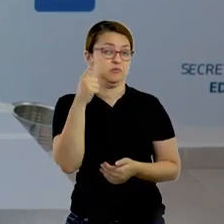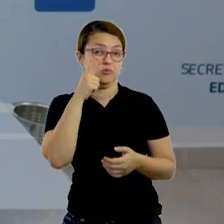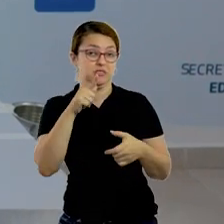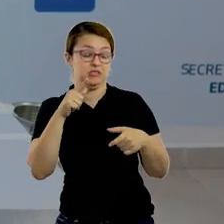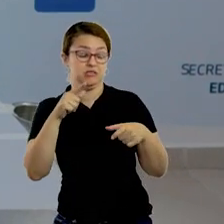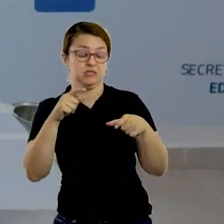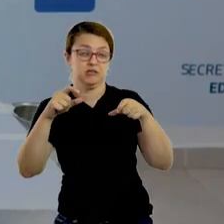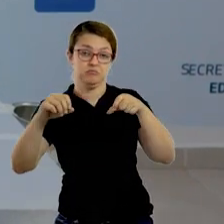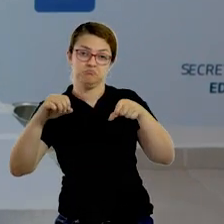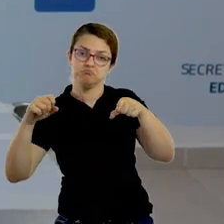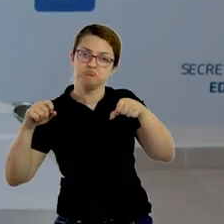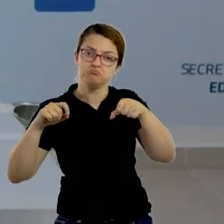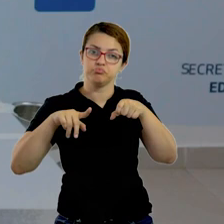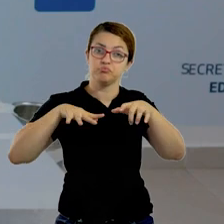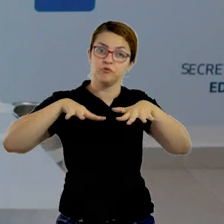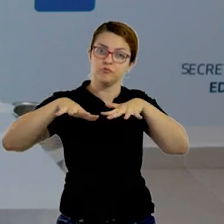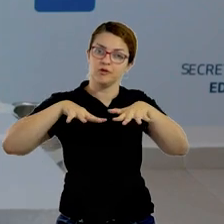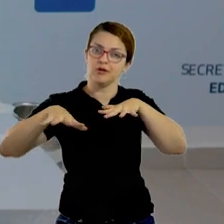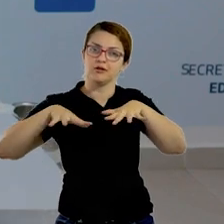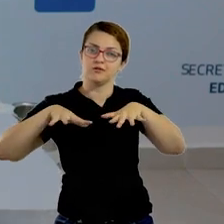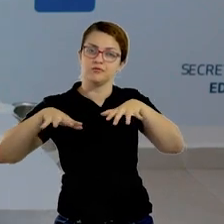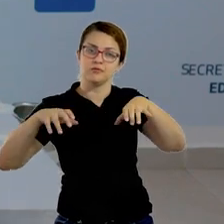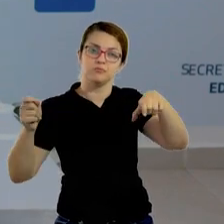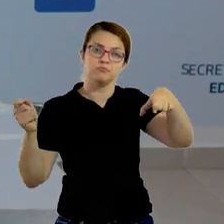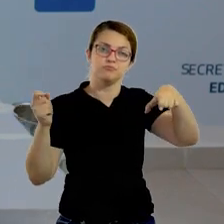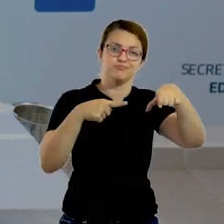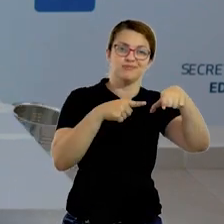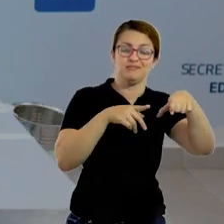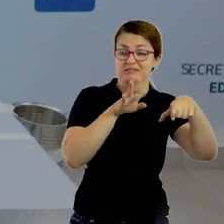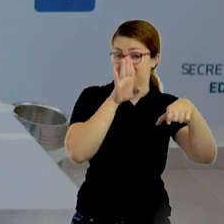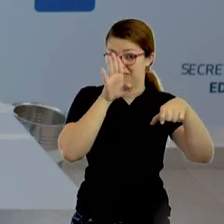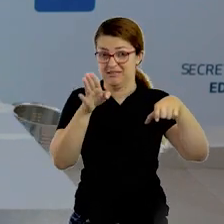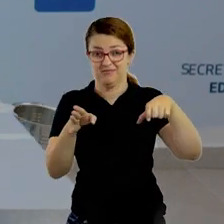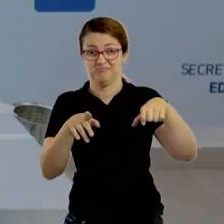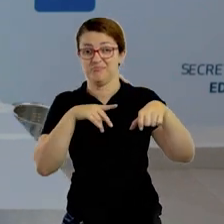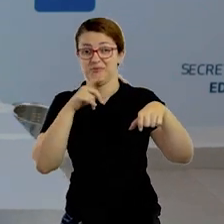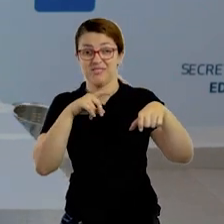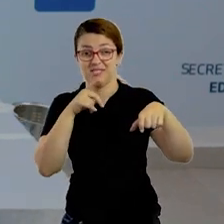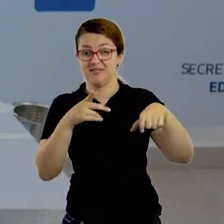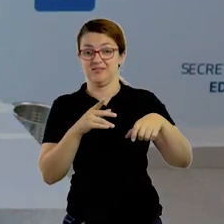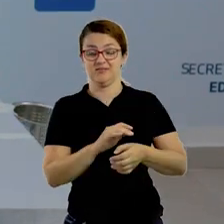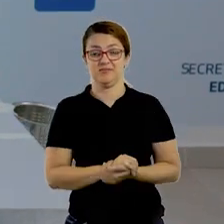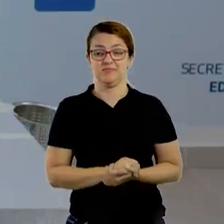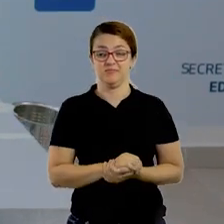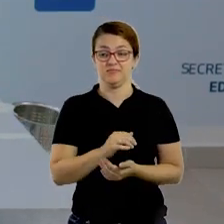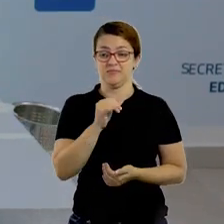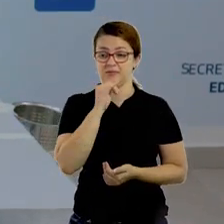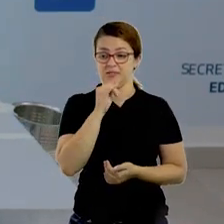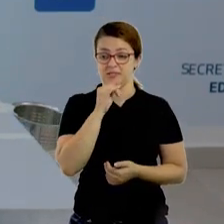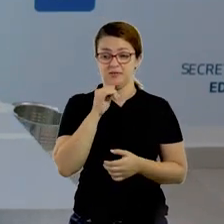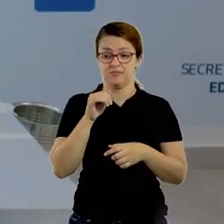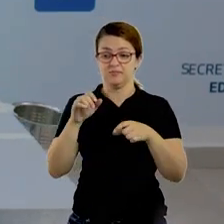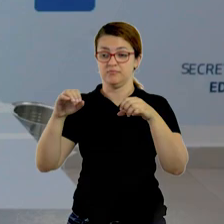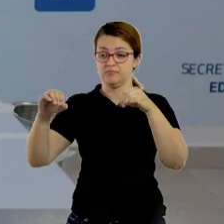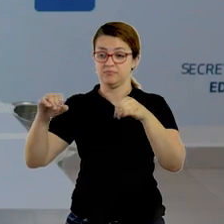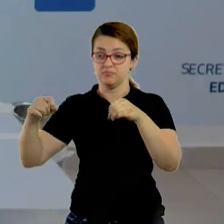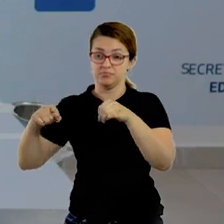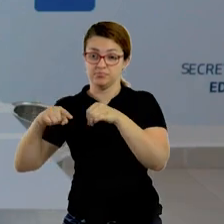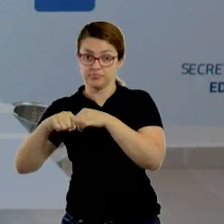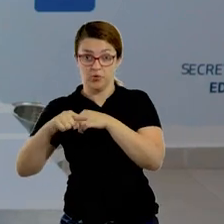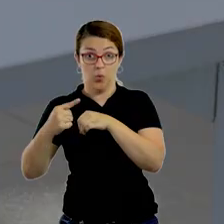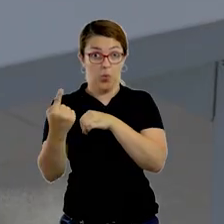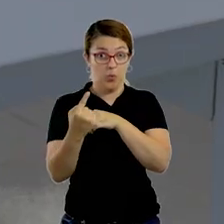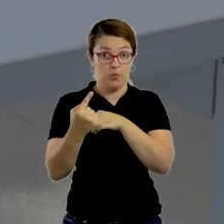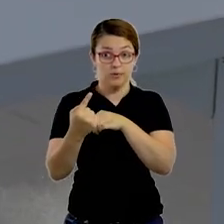fazer o gol. Se ele fizer menos ou bater direto para que entre um gol, não está valendo. Então, como vai funcionar? Empurra uma,